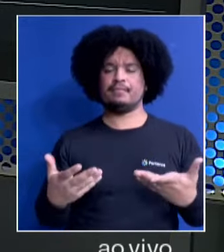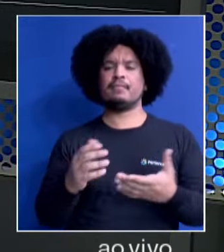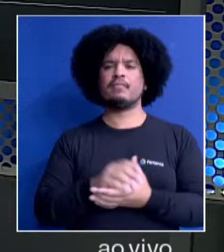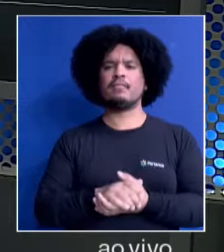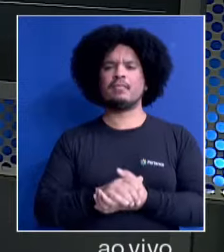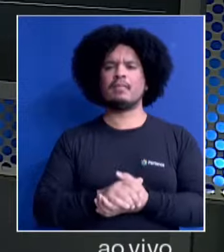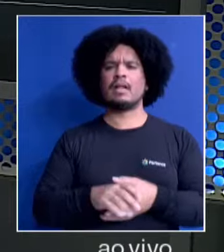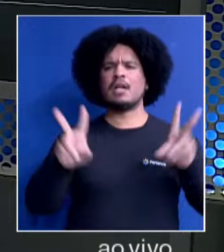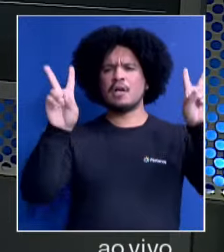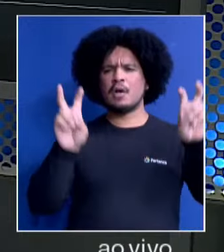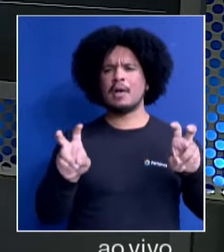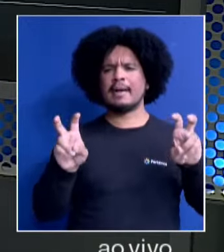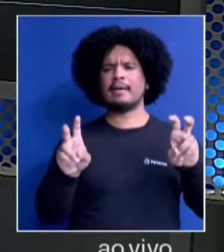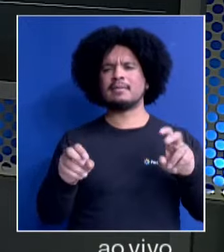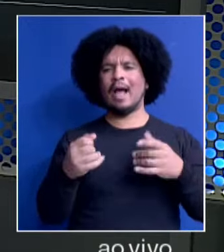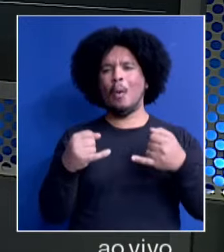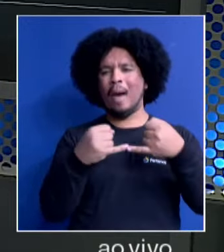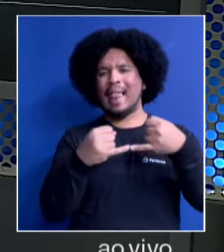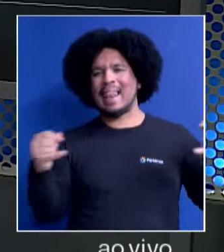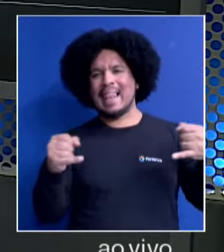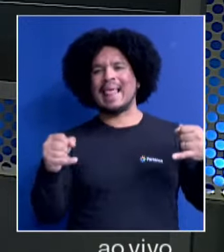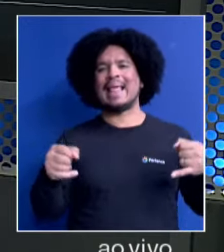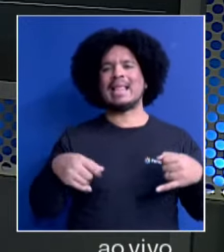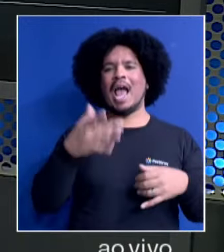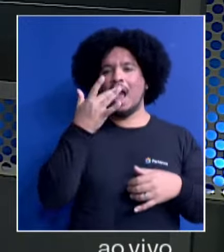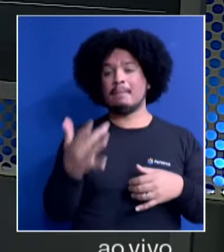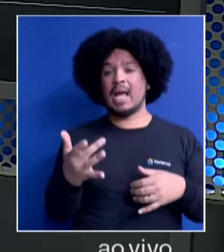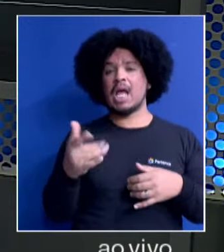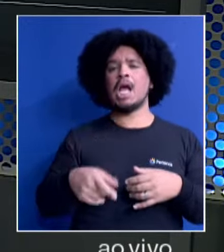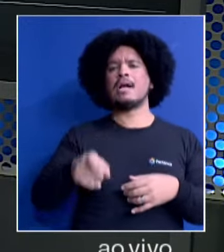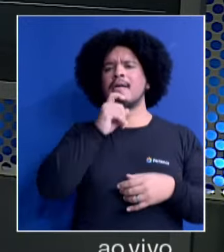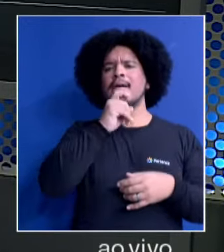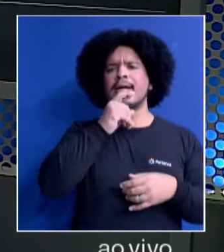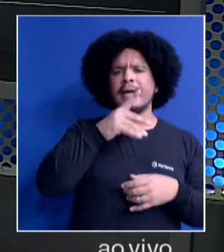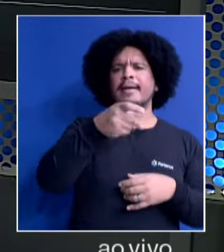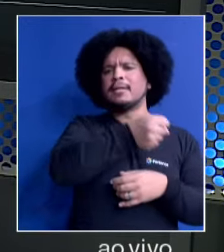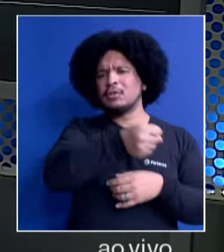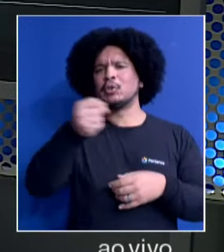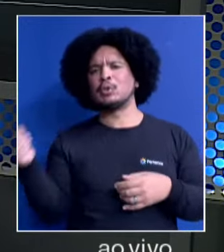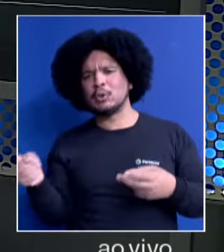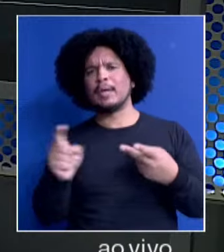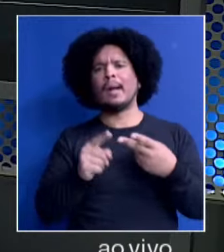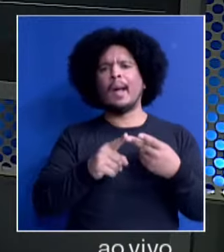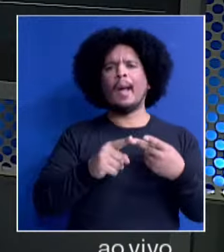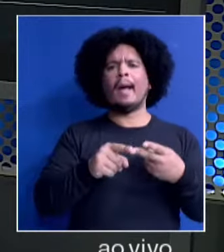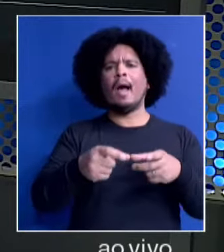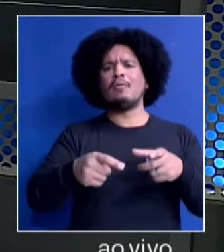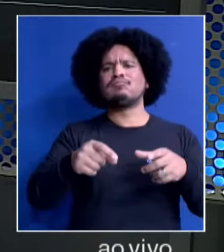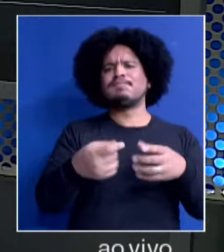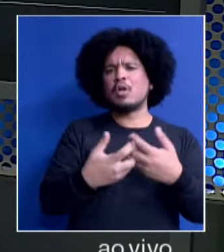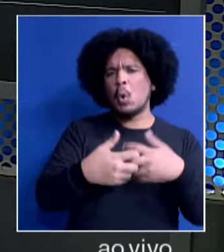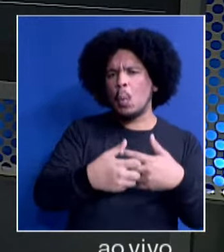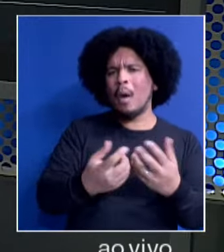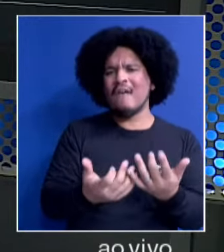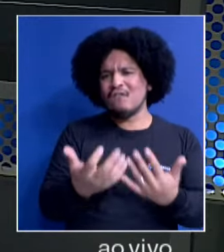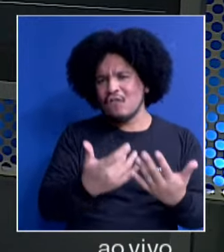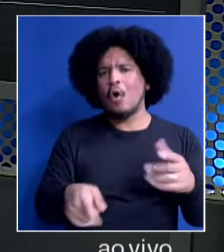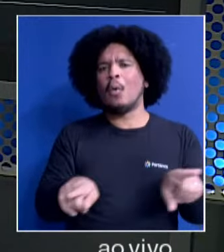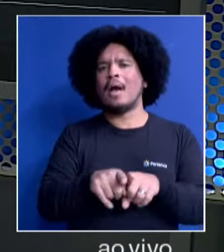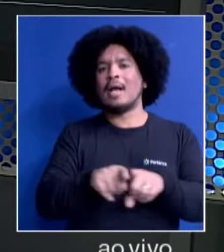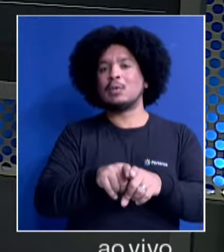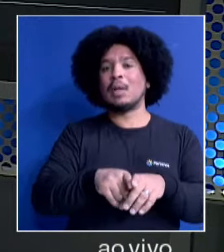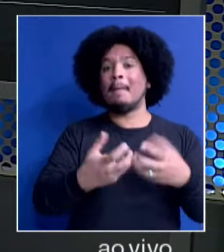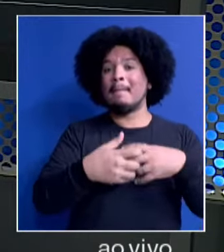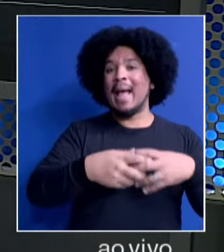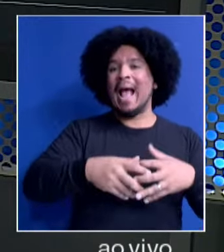a questão da linha branca, geladeiras, fogões, máquinas de lavar, lave-seque, isso também é importante. Agora, 15